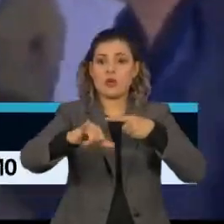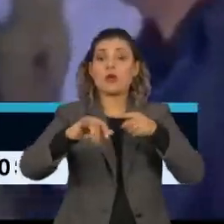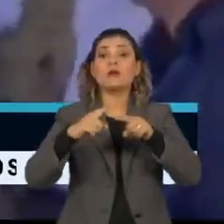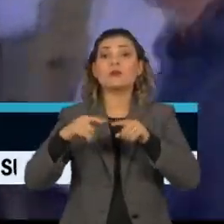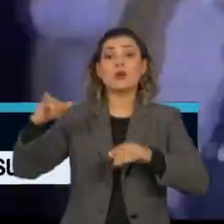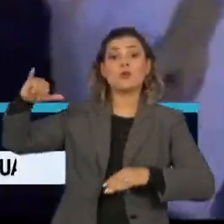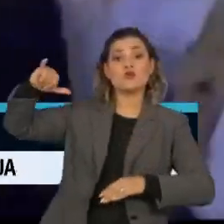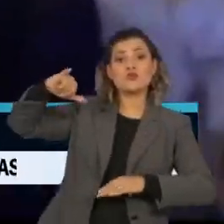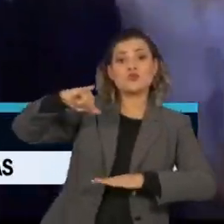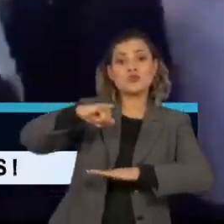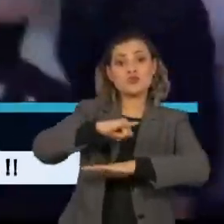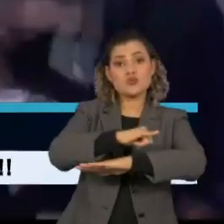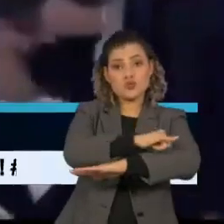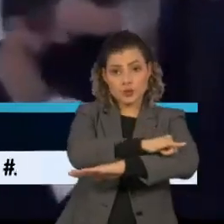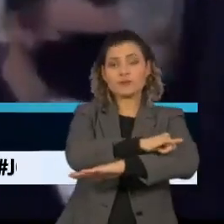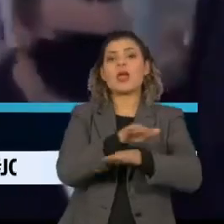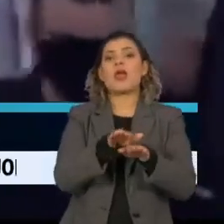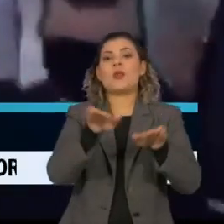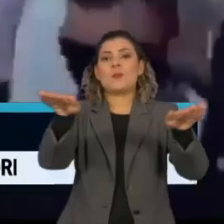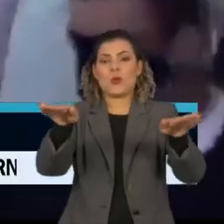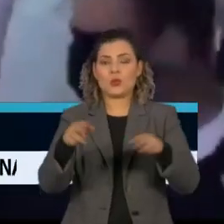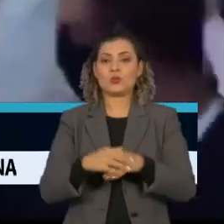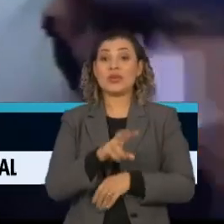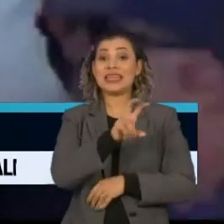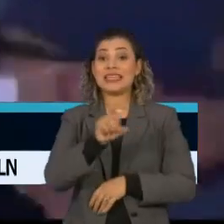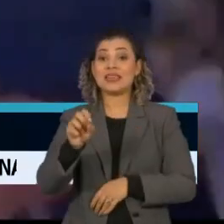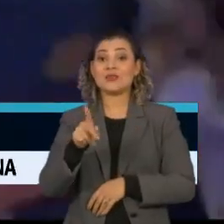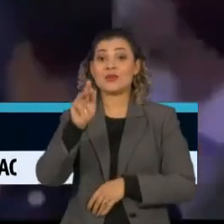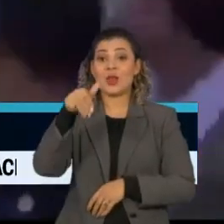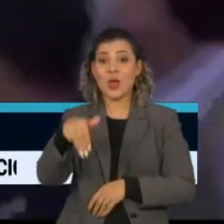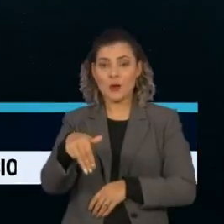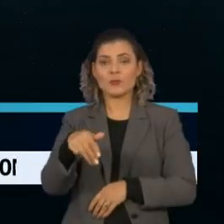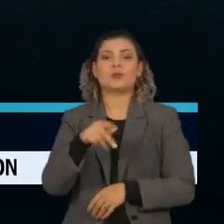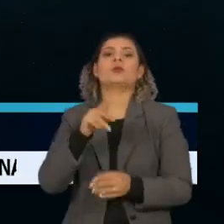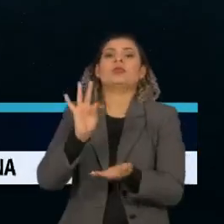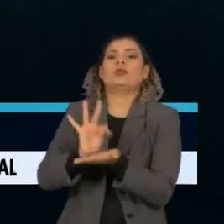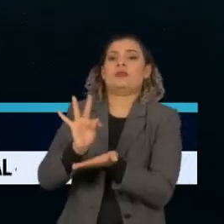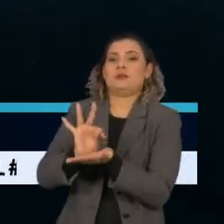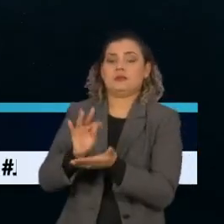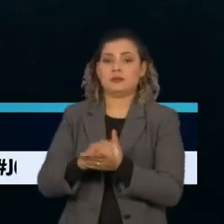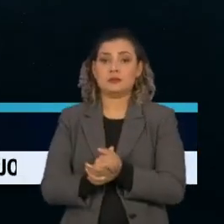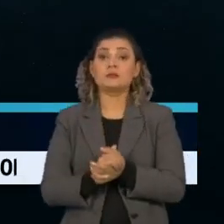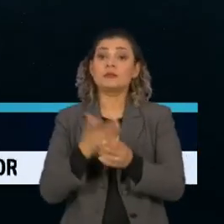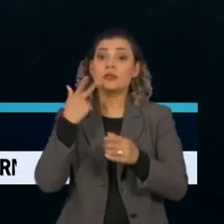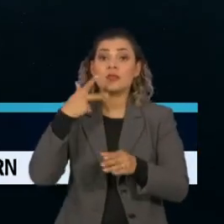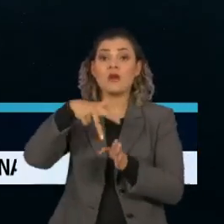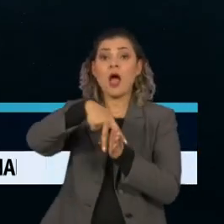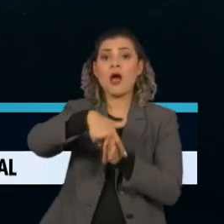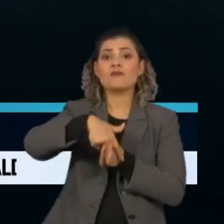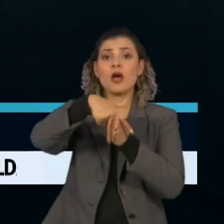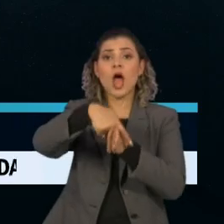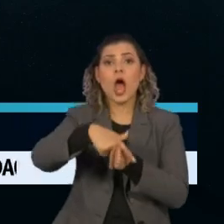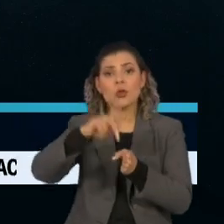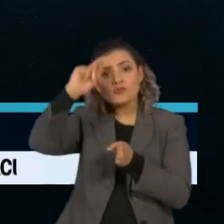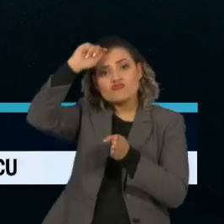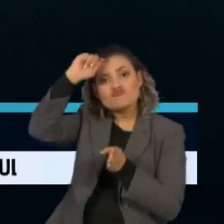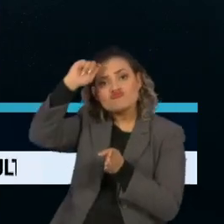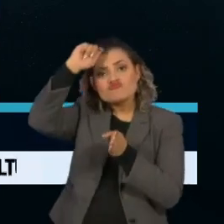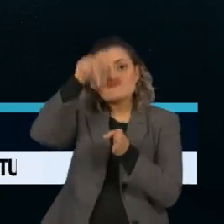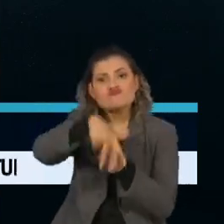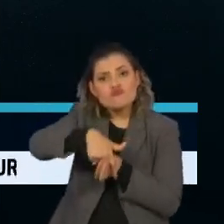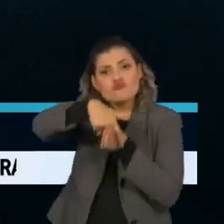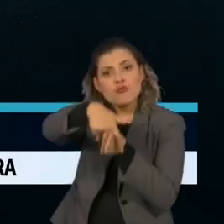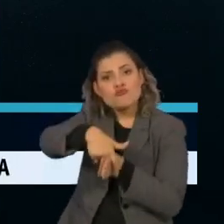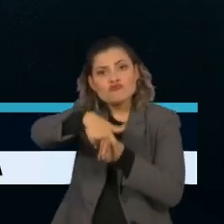aeroporto de São Raimundo Nonato, a pouco mais de 500 quilômetros de Terezina, quando subiu em um cavalo para cumprimentar apoiadores.